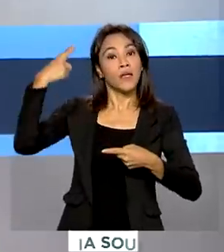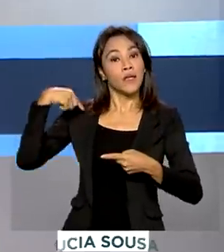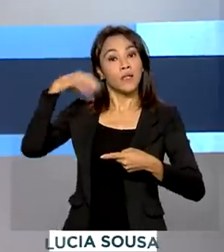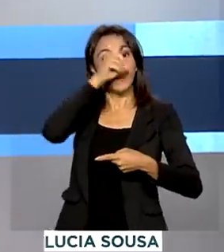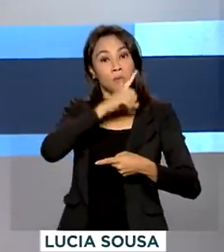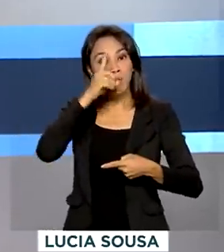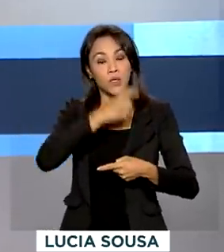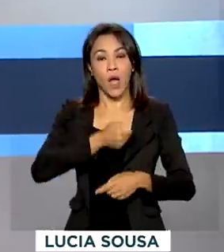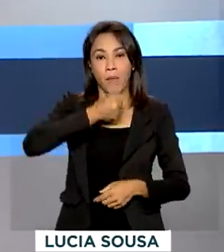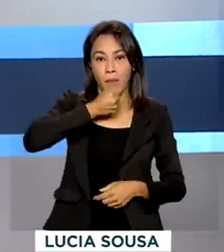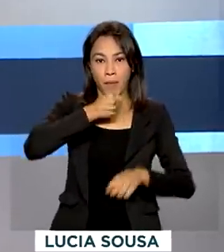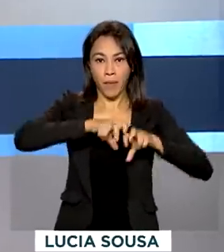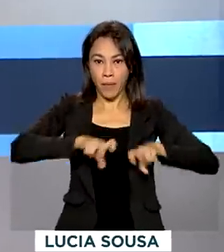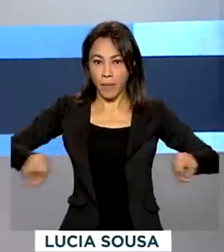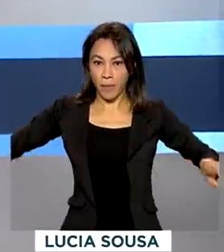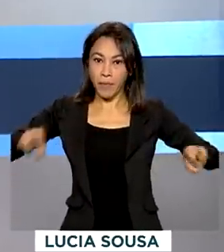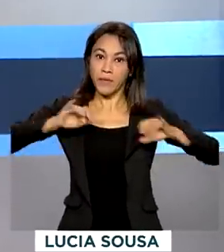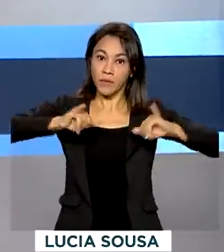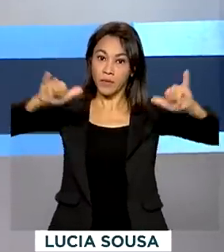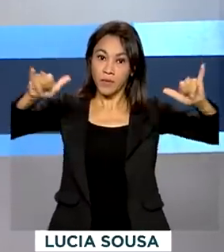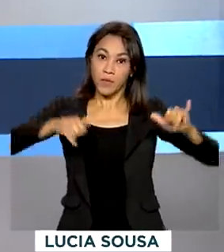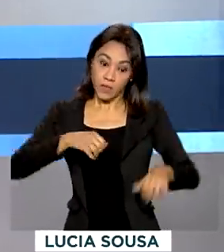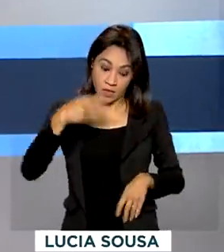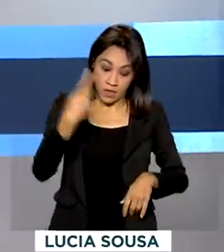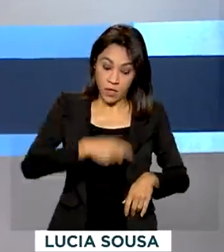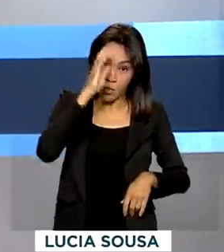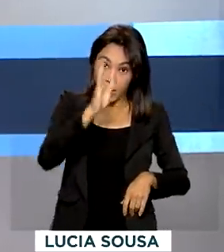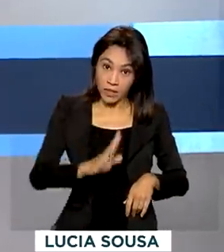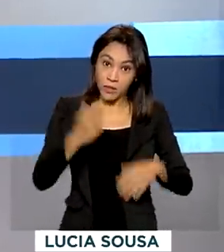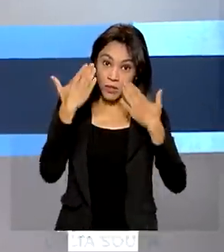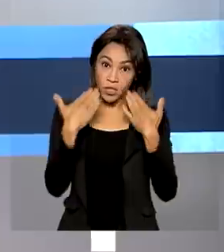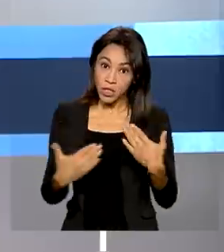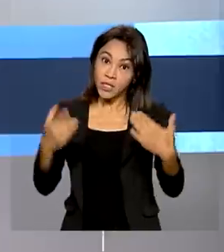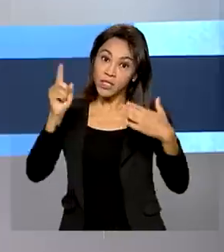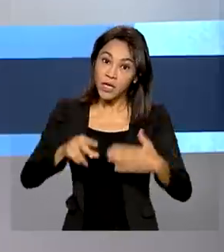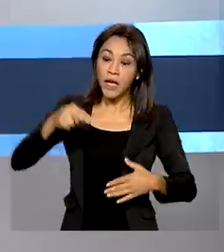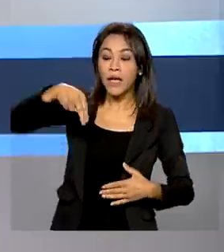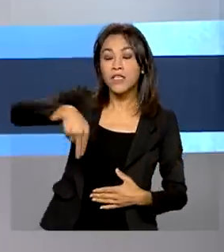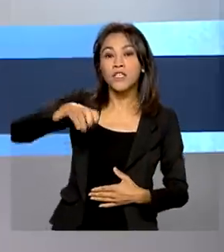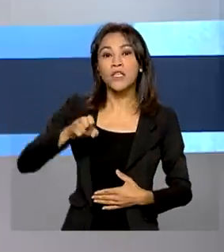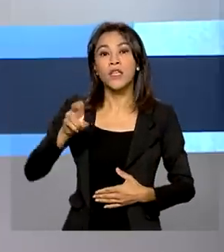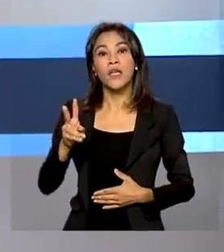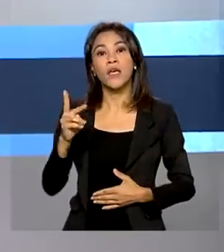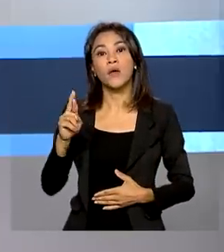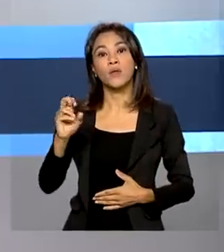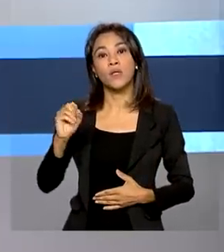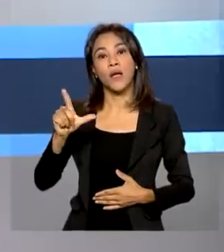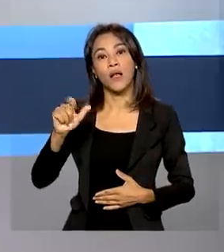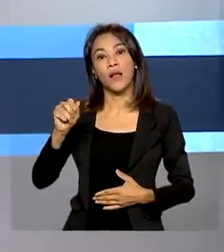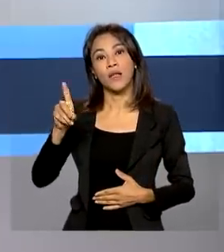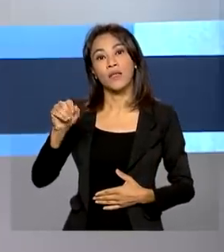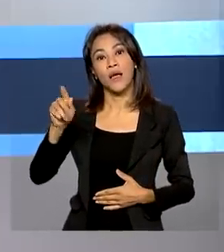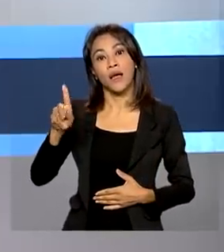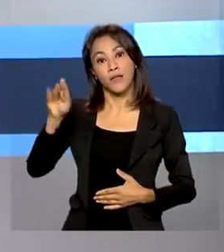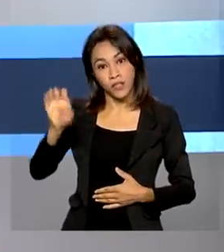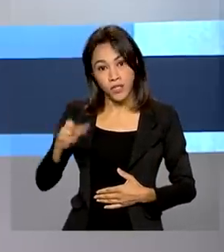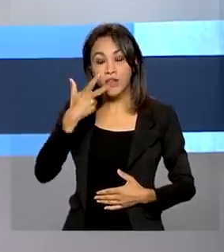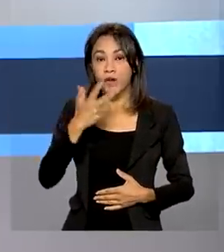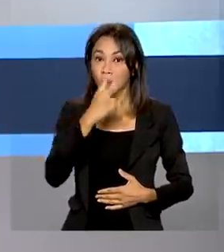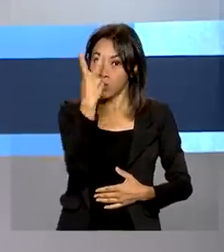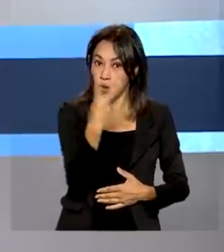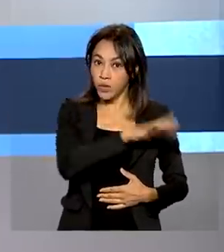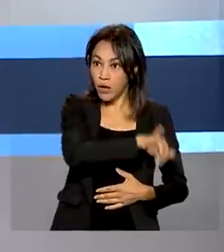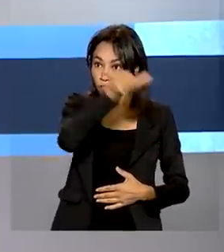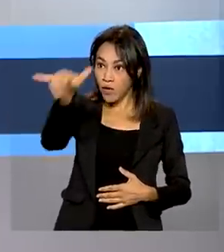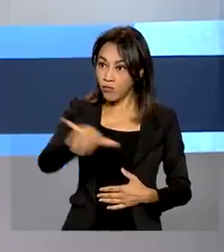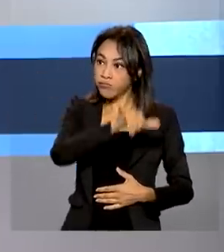o presidente Jair Bolsonaro afirmou que a posição do Brasil frente ao conflito é de neutralidade e destacou que dois aviões da Força Aérea Brasileira